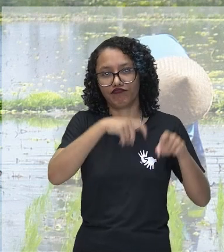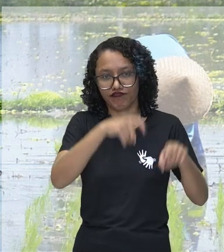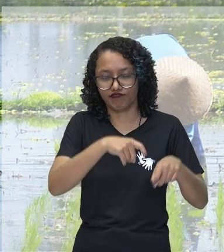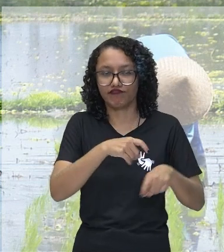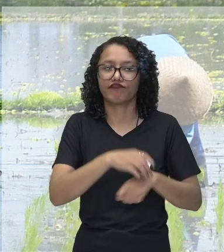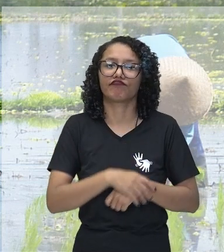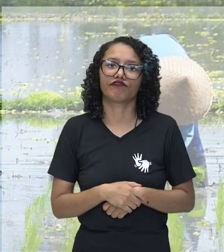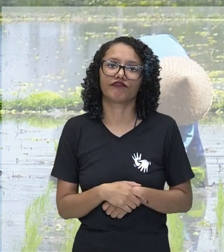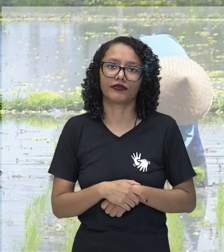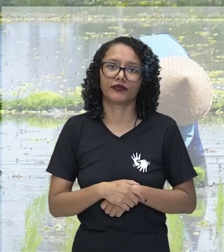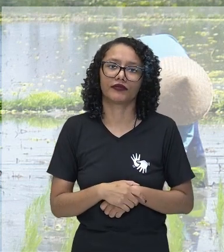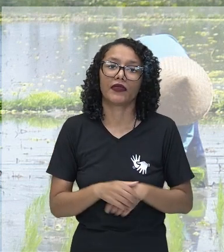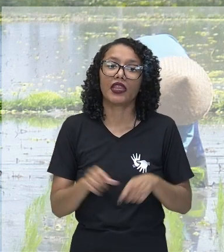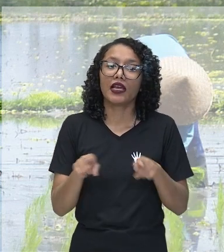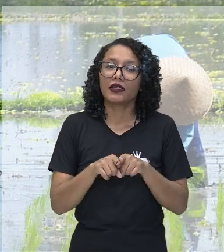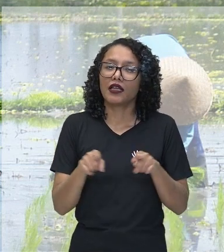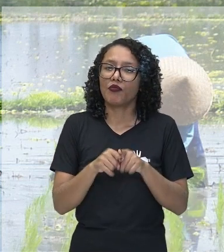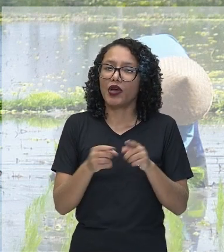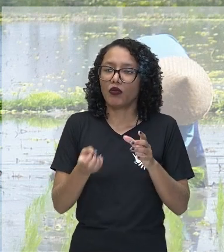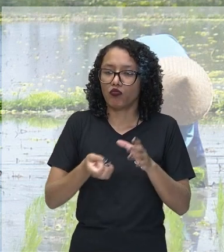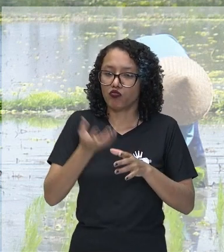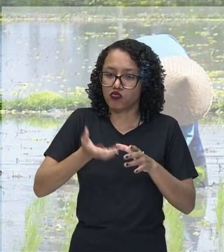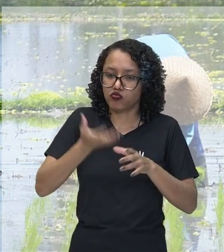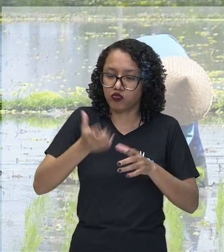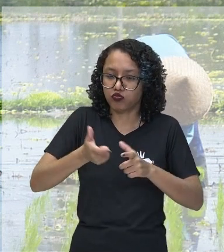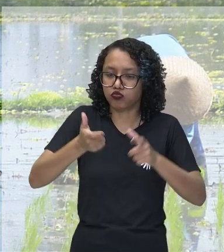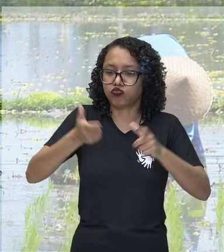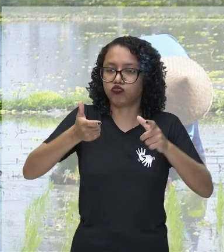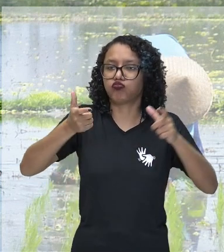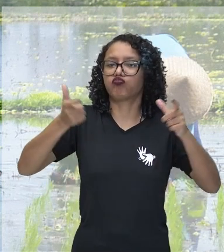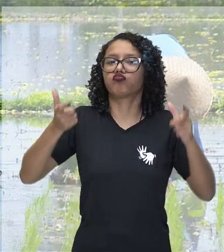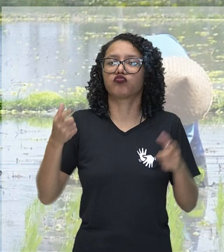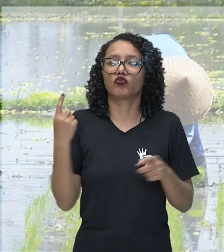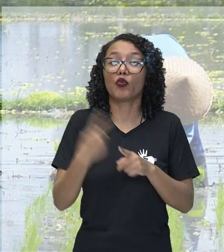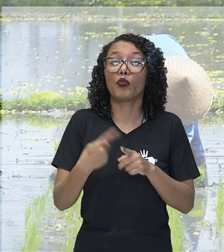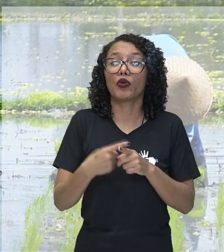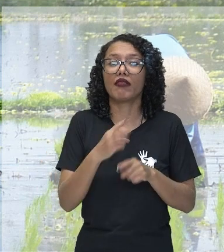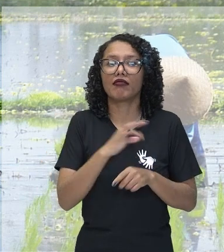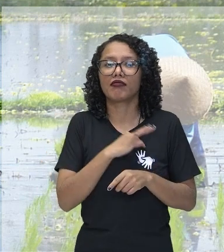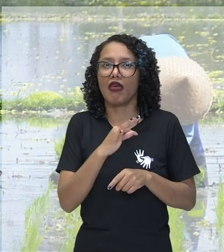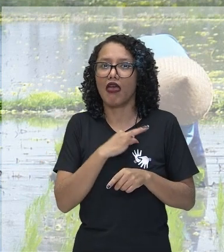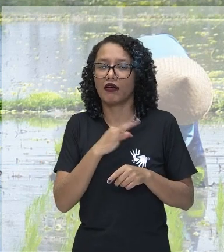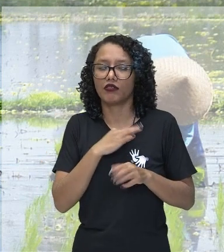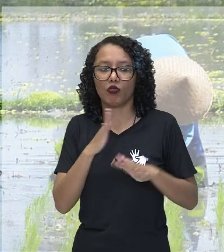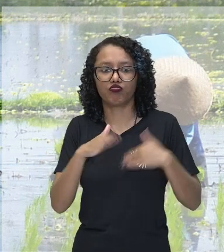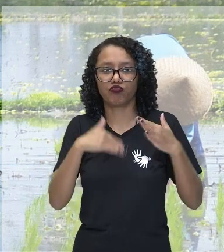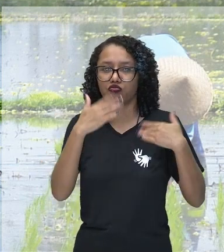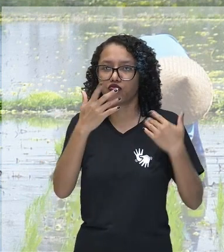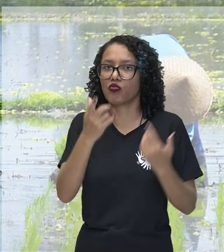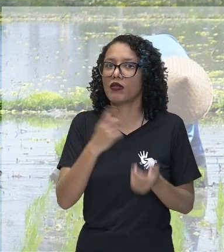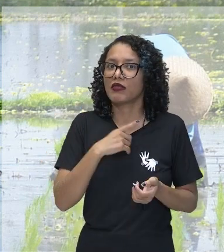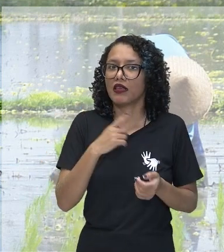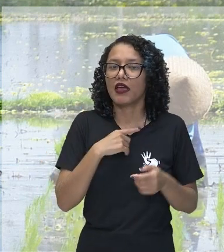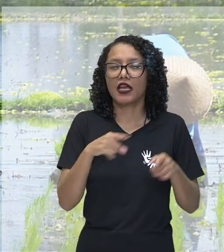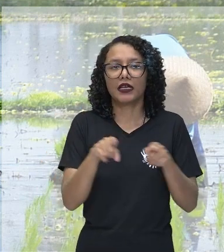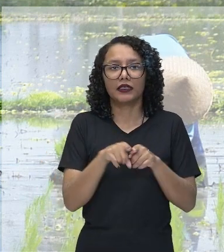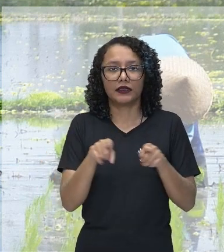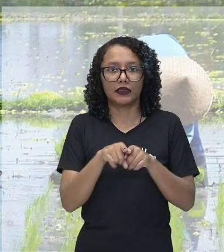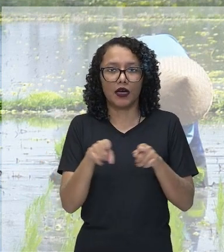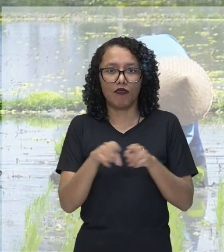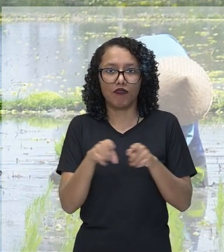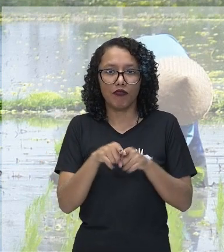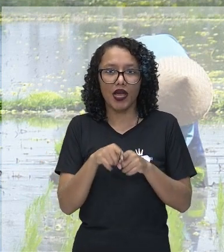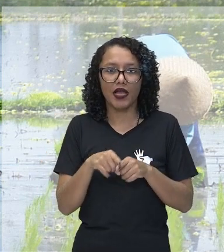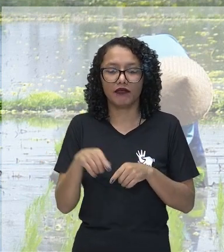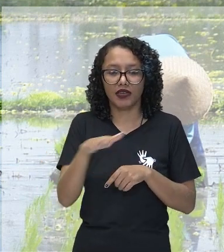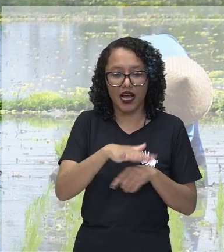alta produtividade porque o Japão vai utilizar técnicas avançadas, além do terra e semento em encostas. A gente tem